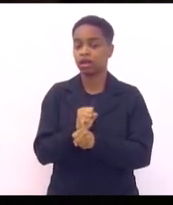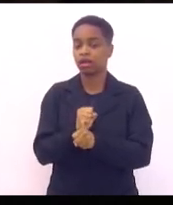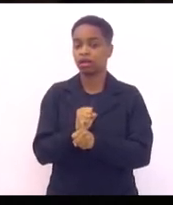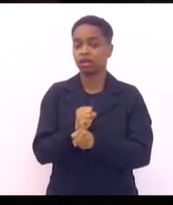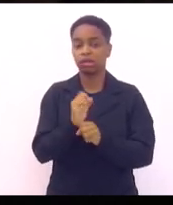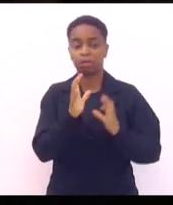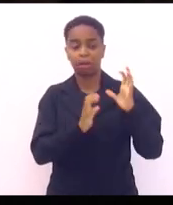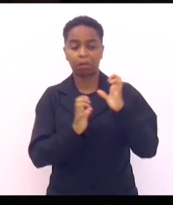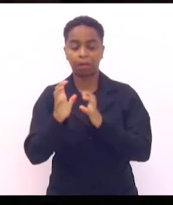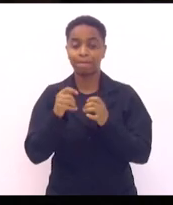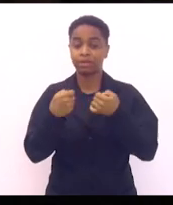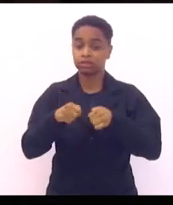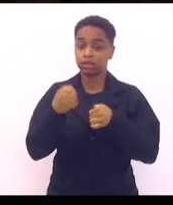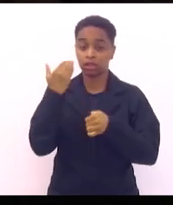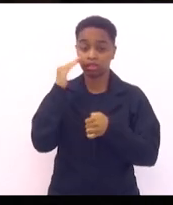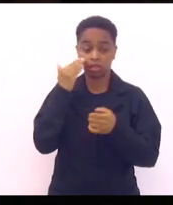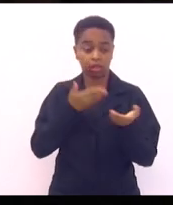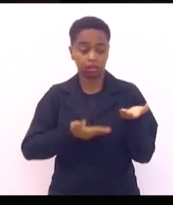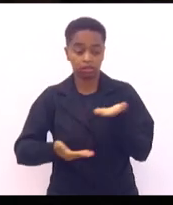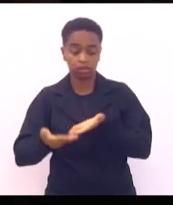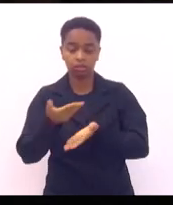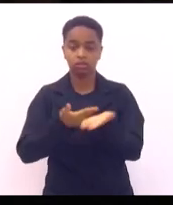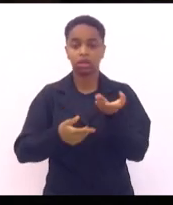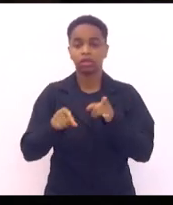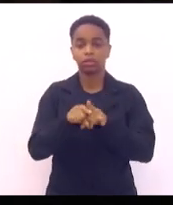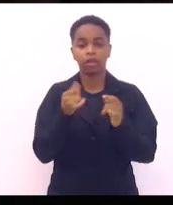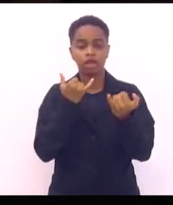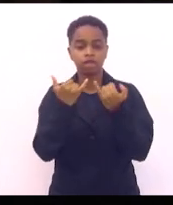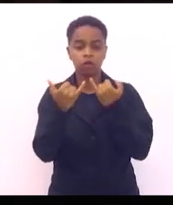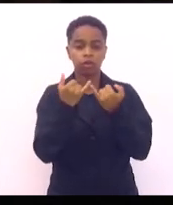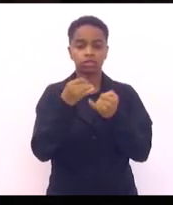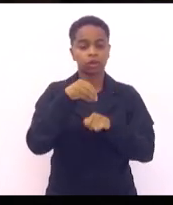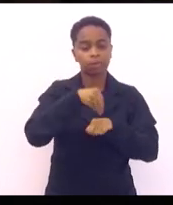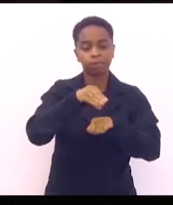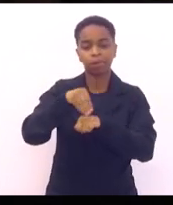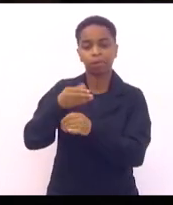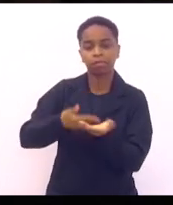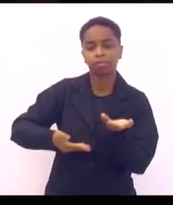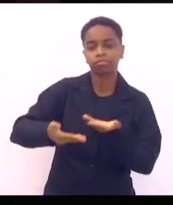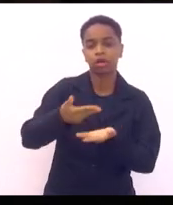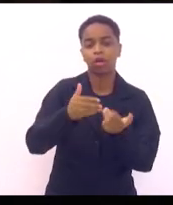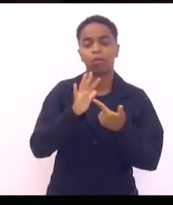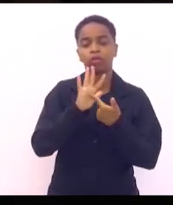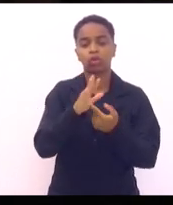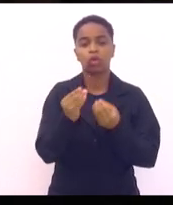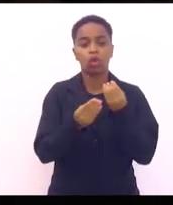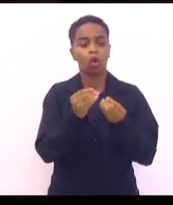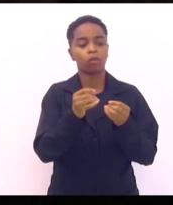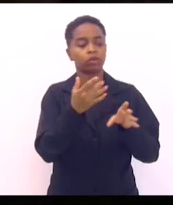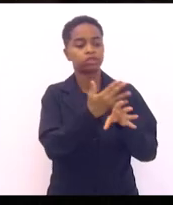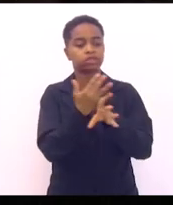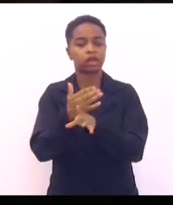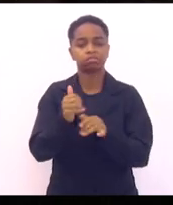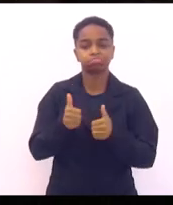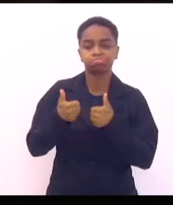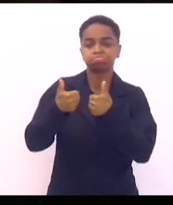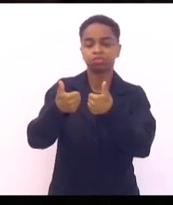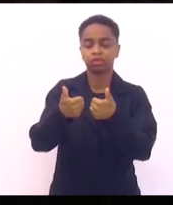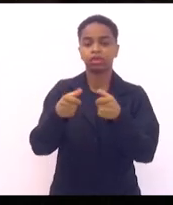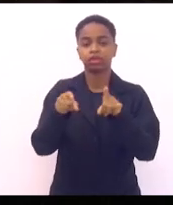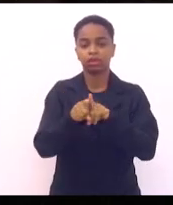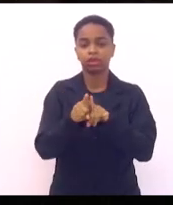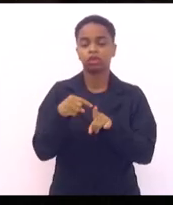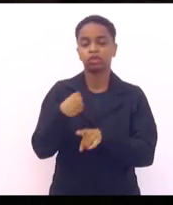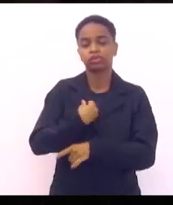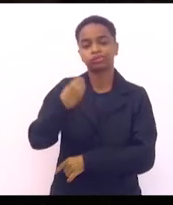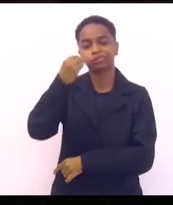dialogar e trocar aquelas informações ou aqueles casos de sucesso dos municípios que deram certo para que a gente possa estar